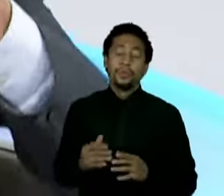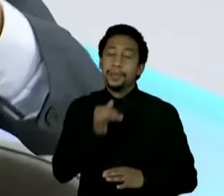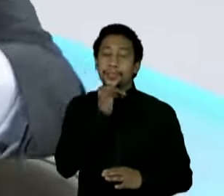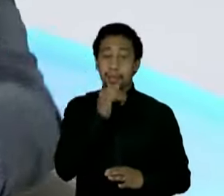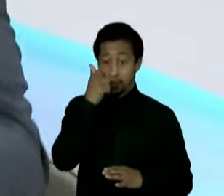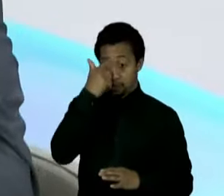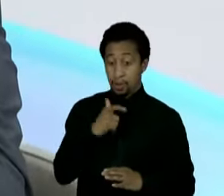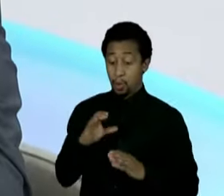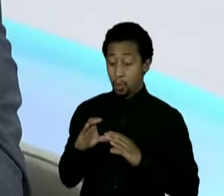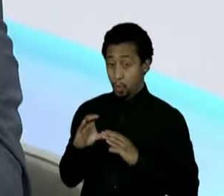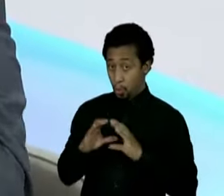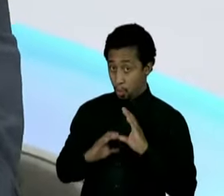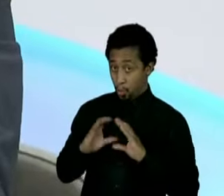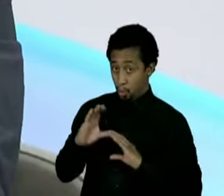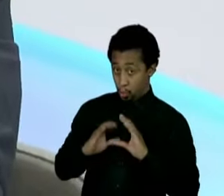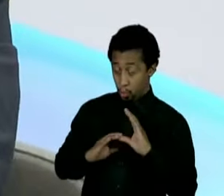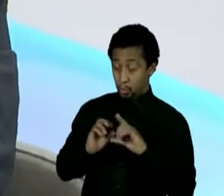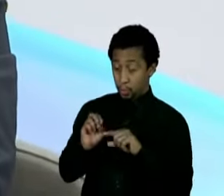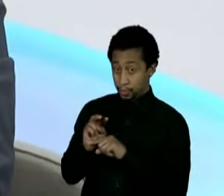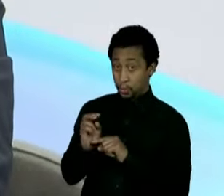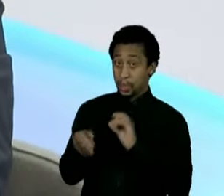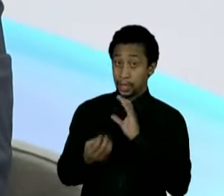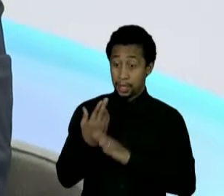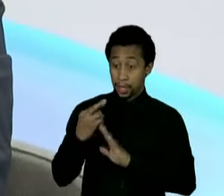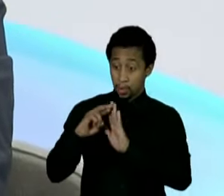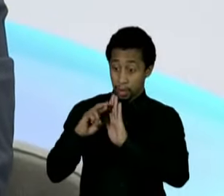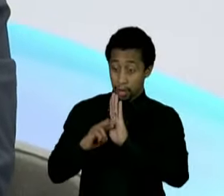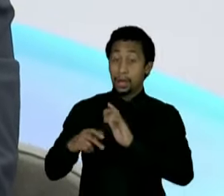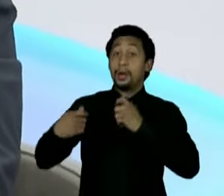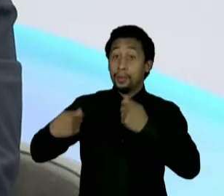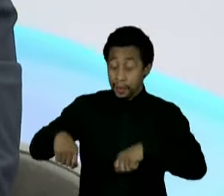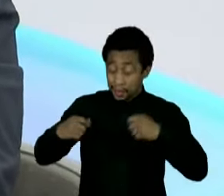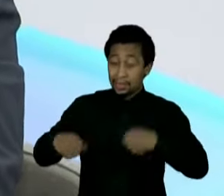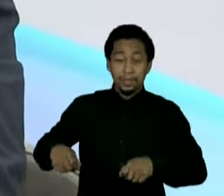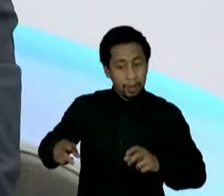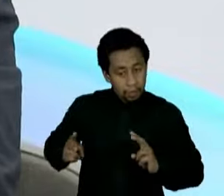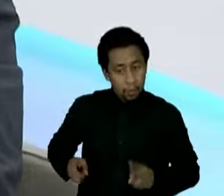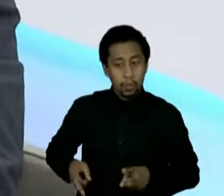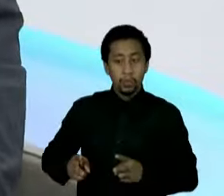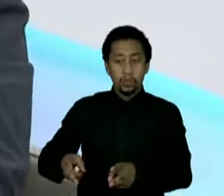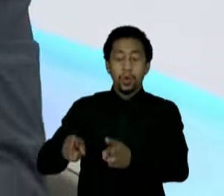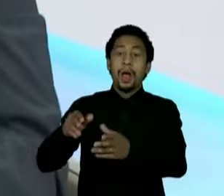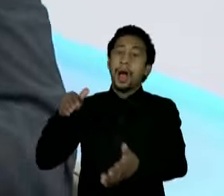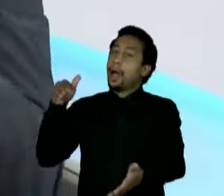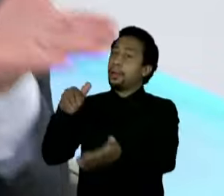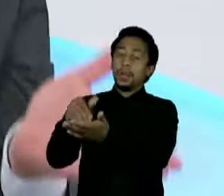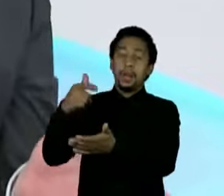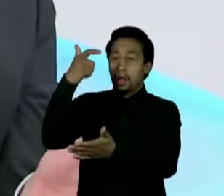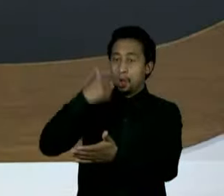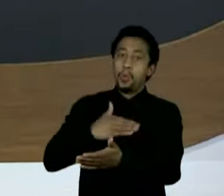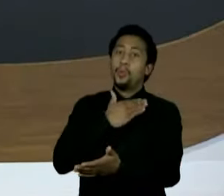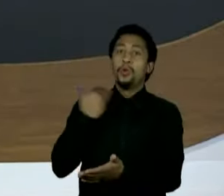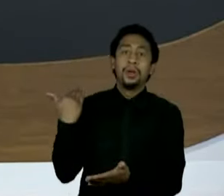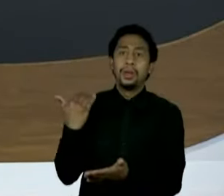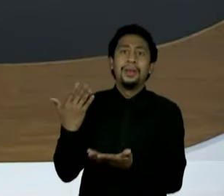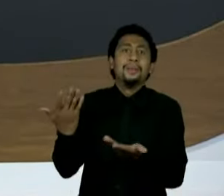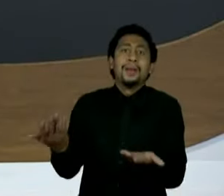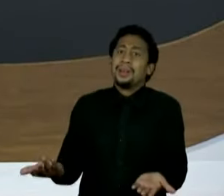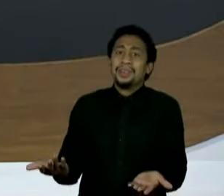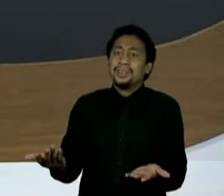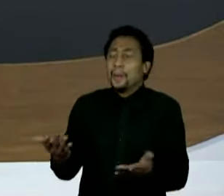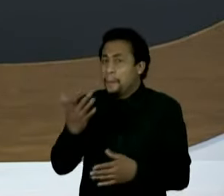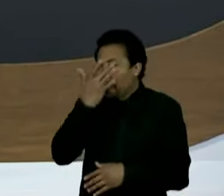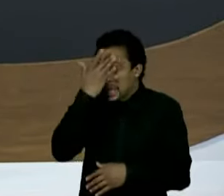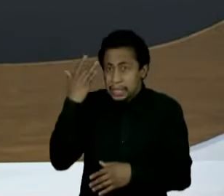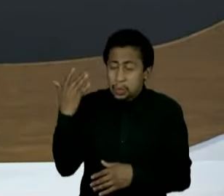e faço uma indeterminada regra, cumpre comigo até o final da minha existência. Depois você muda. Eles mudaram para quem já estava na existência.